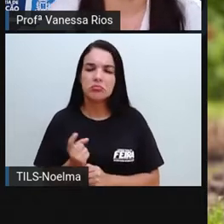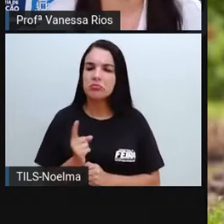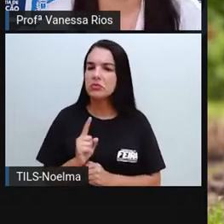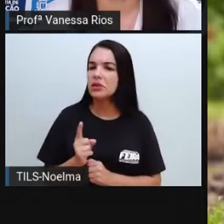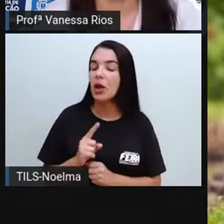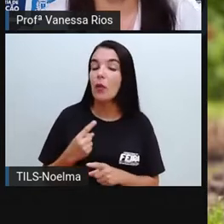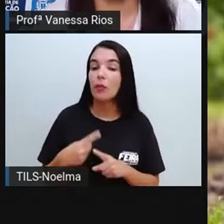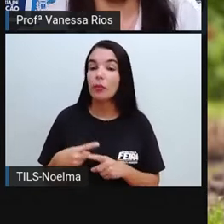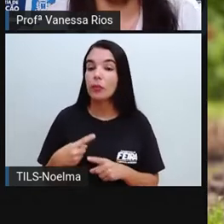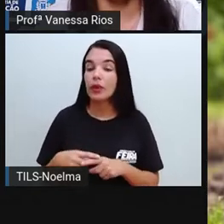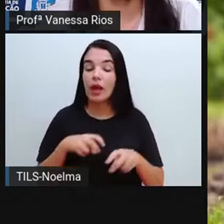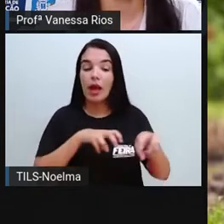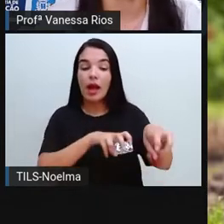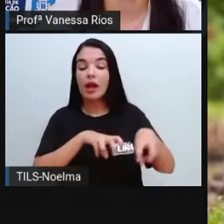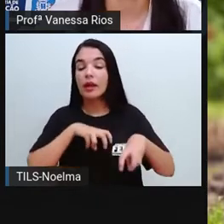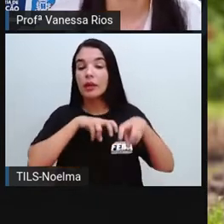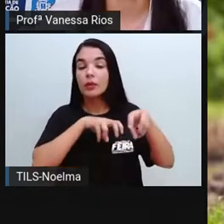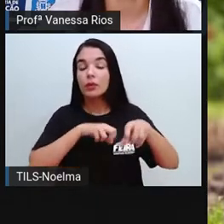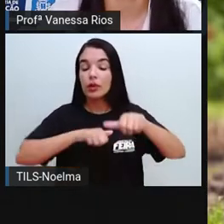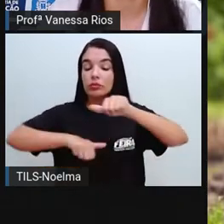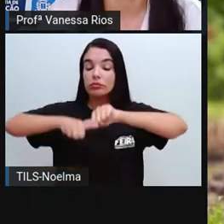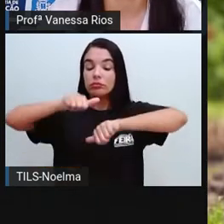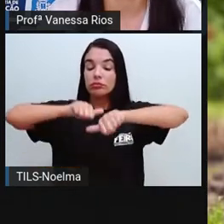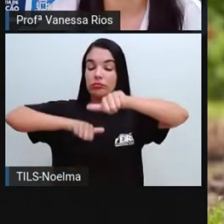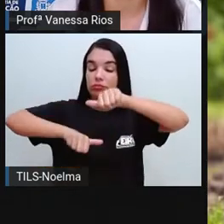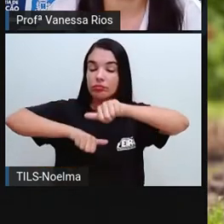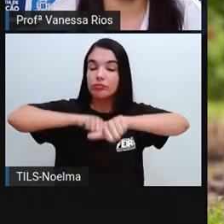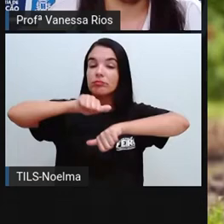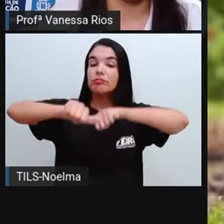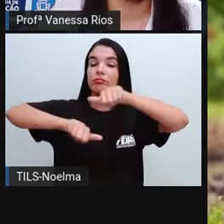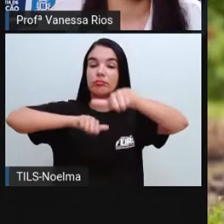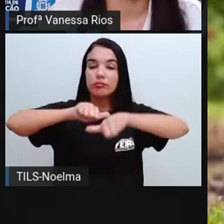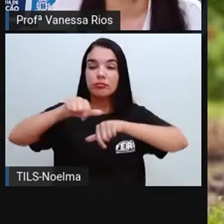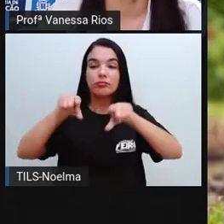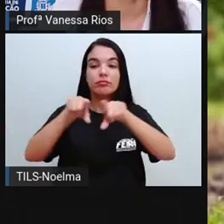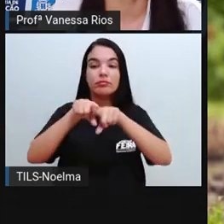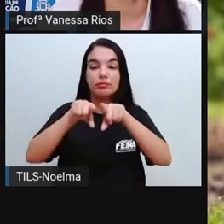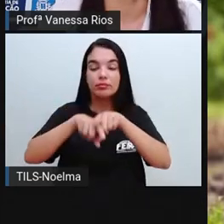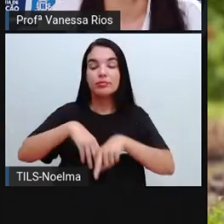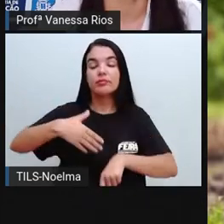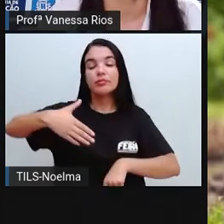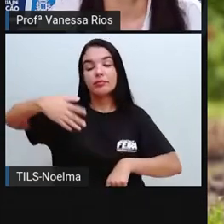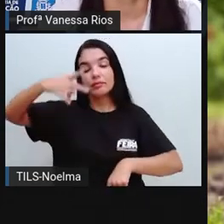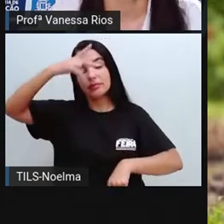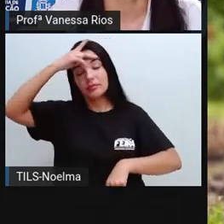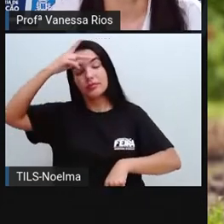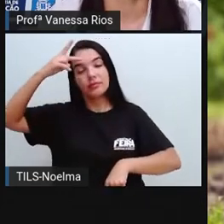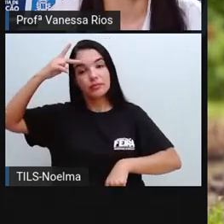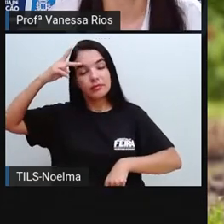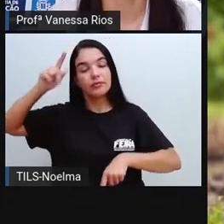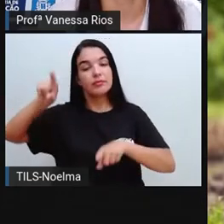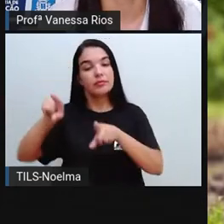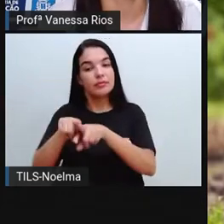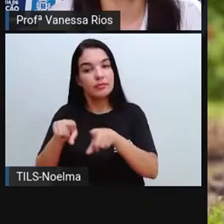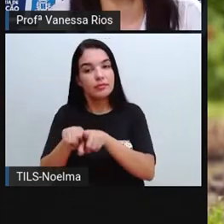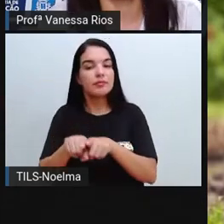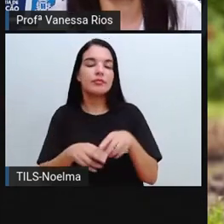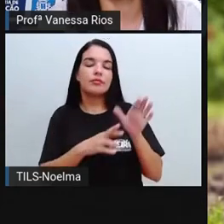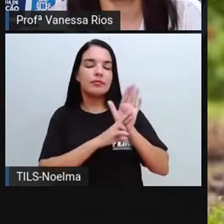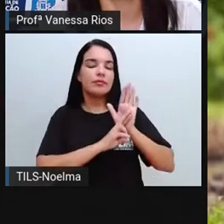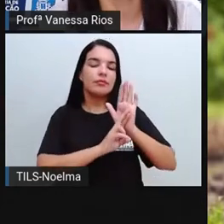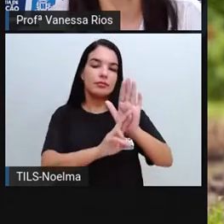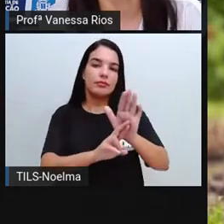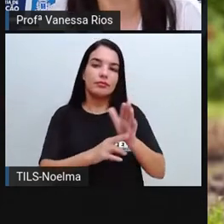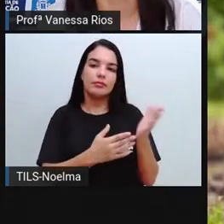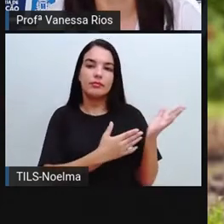A agricultura se transformou e os agricultores também, não é? Não estão aí sendo representados por